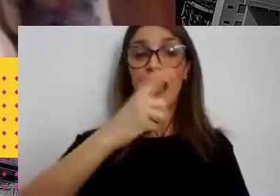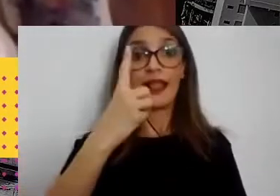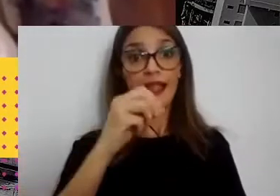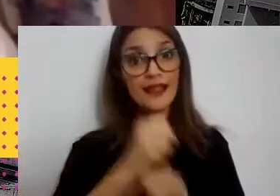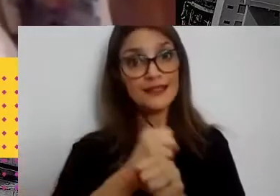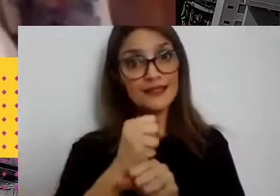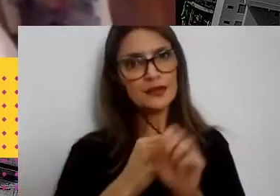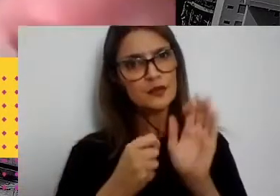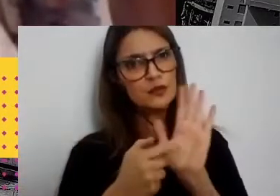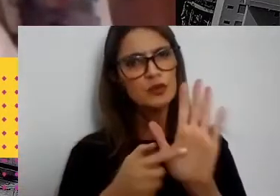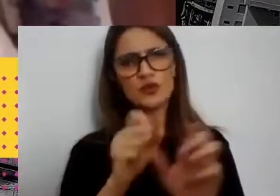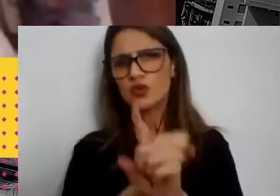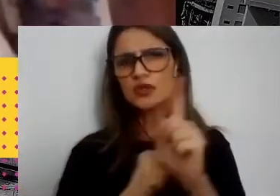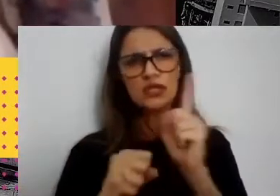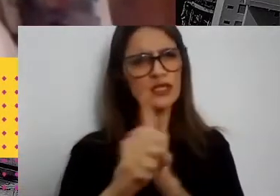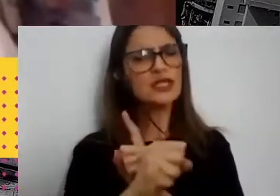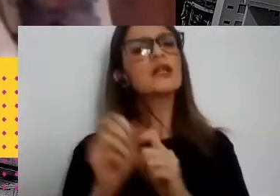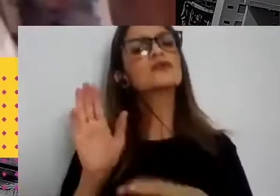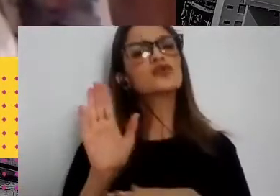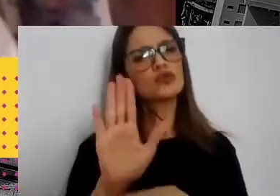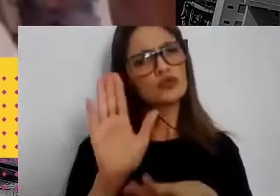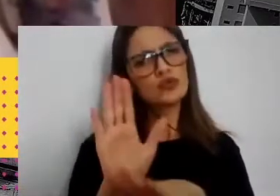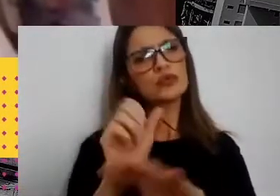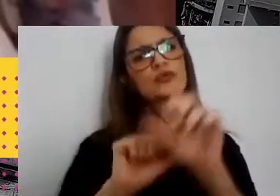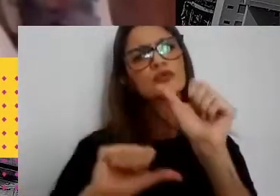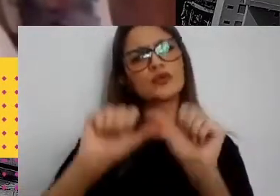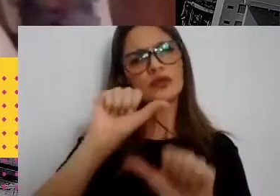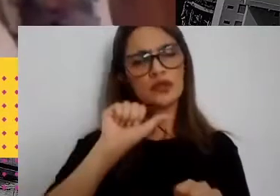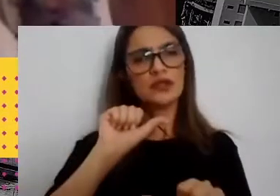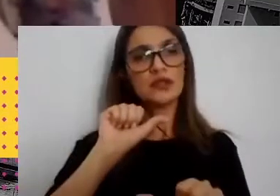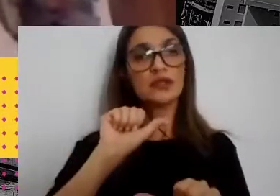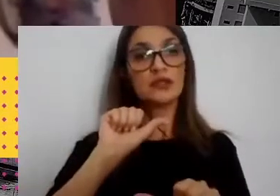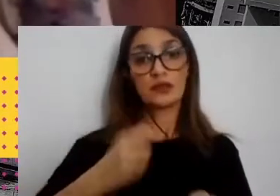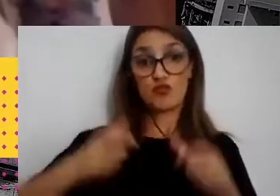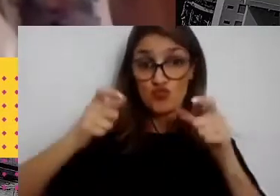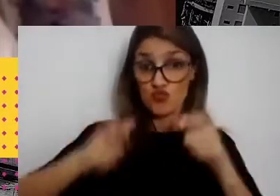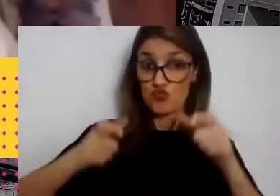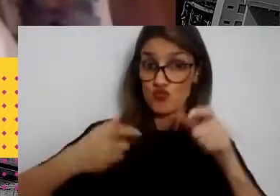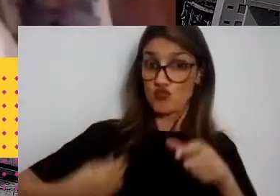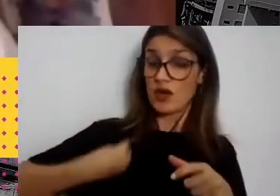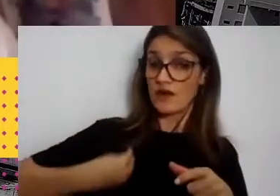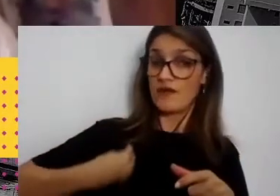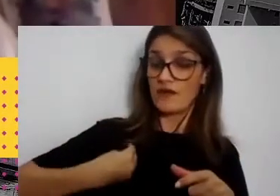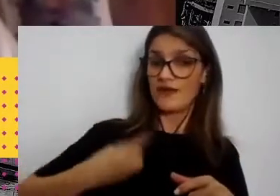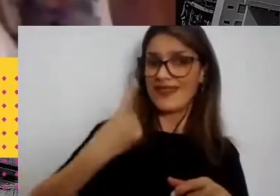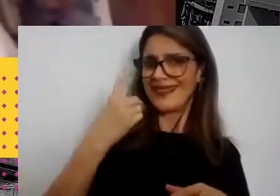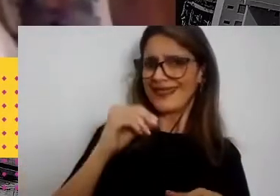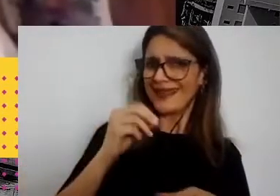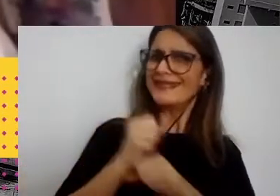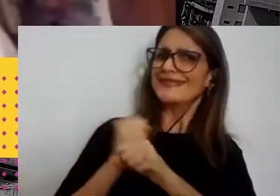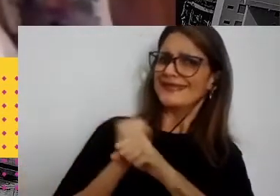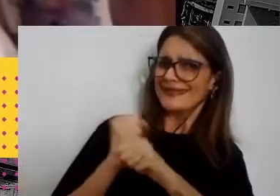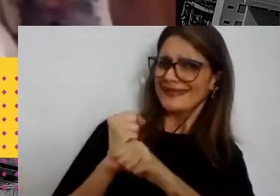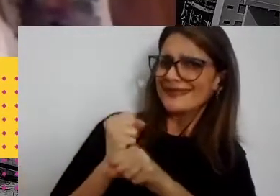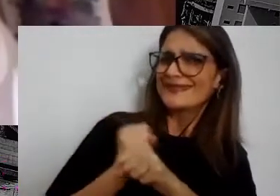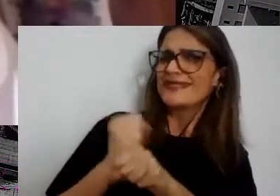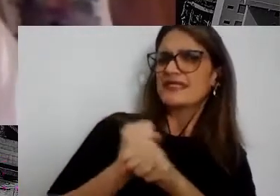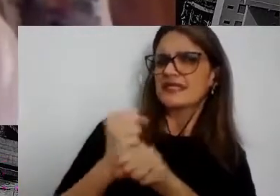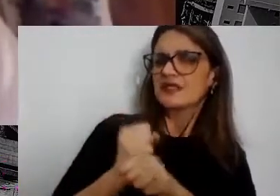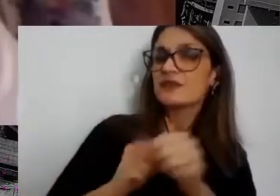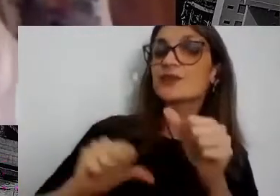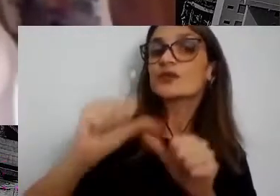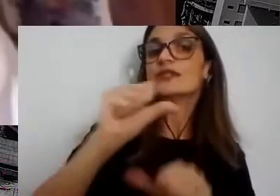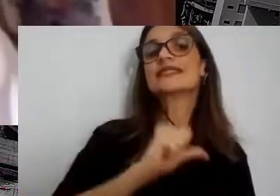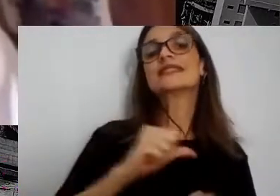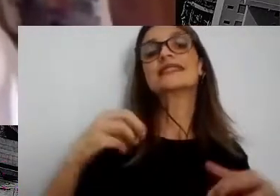pode contribuir com a transformação da onde a gente vive, quer dizer, uma década aí de transformações nas cidades, em